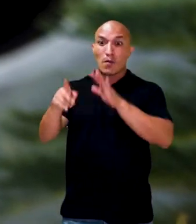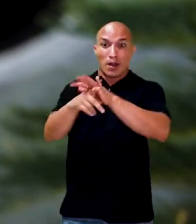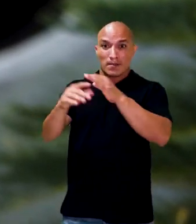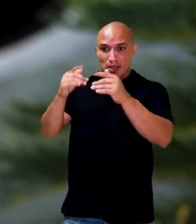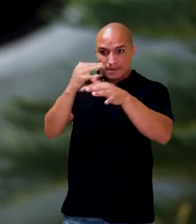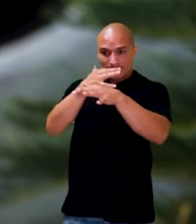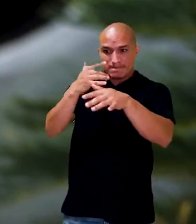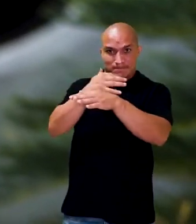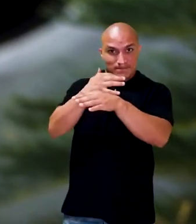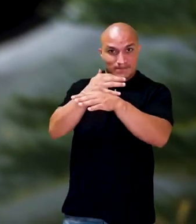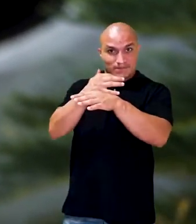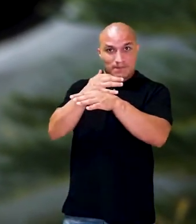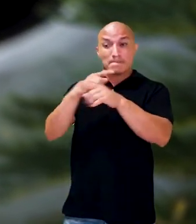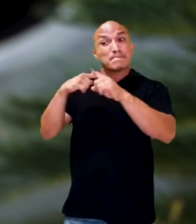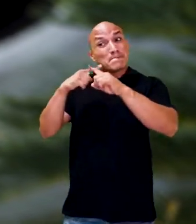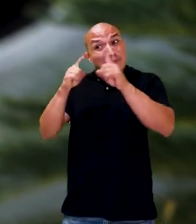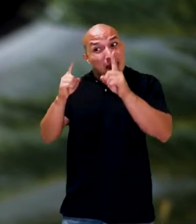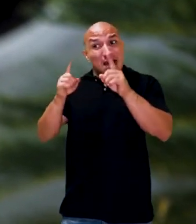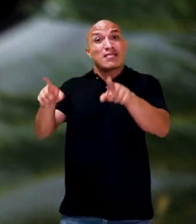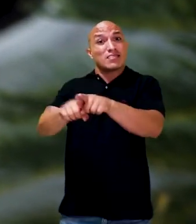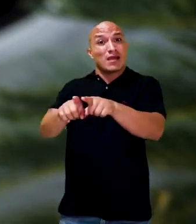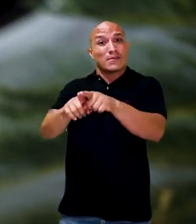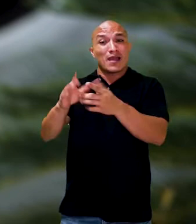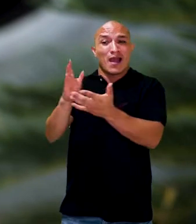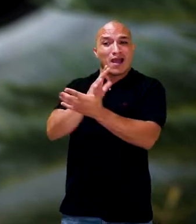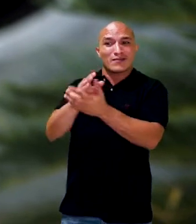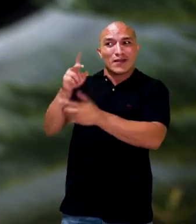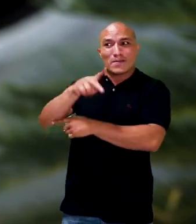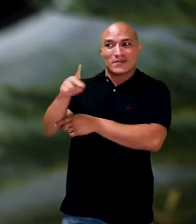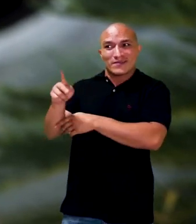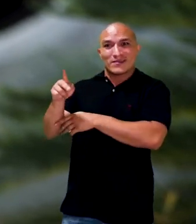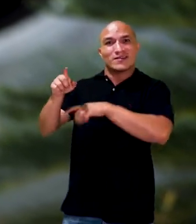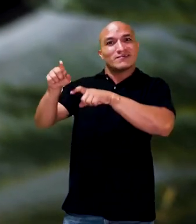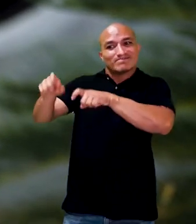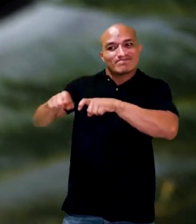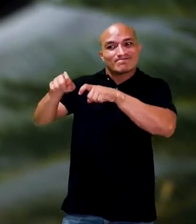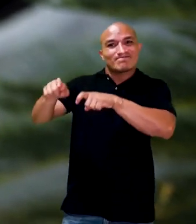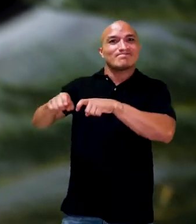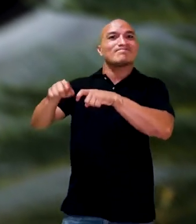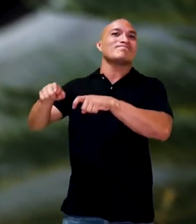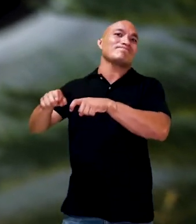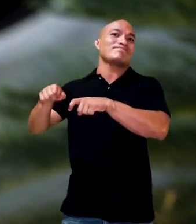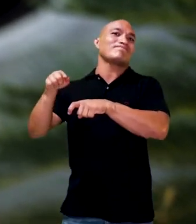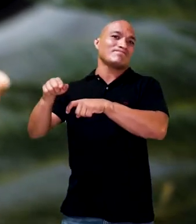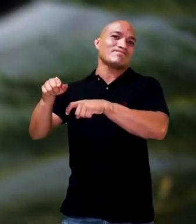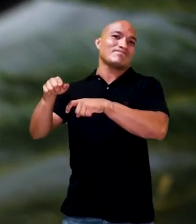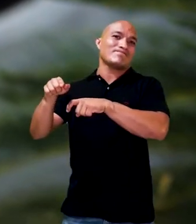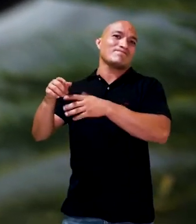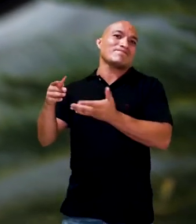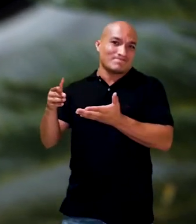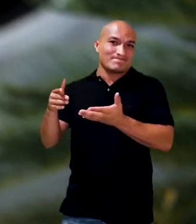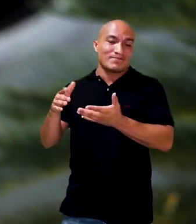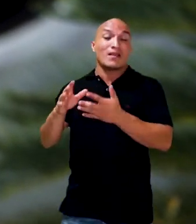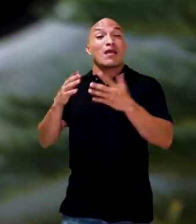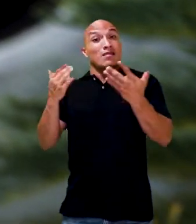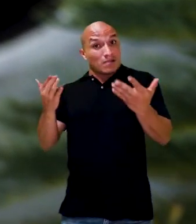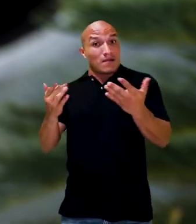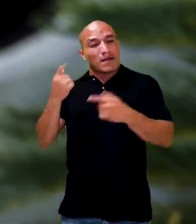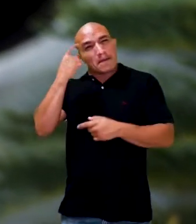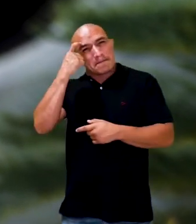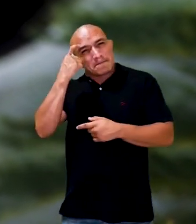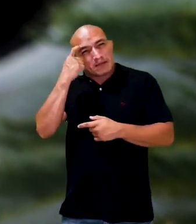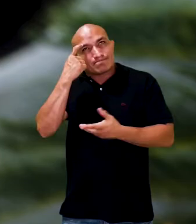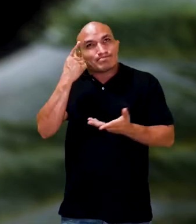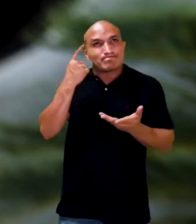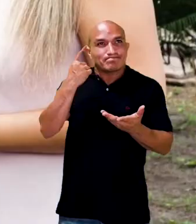só na zona urbana do município de Primeira Cruz, mas conseguimos alcançar professores que estavam na zona